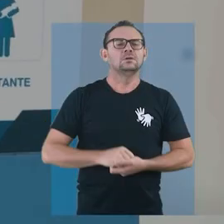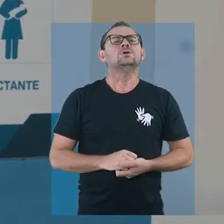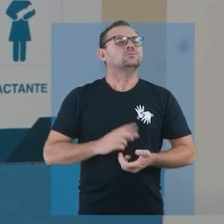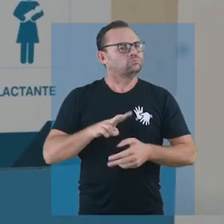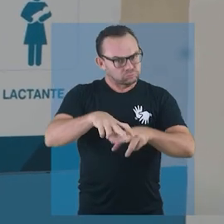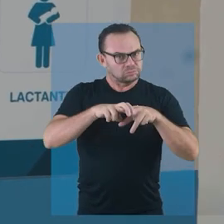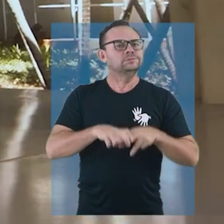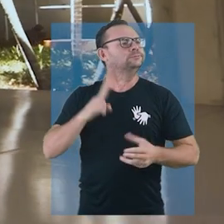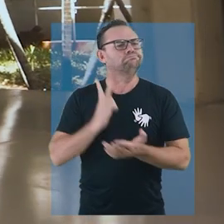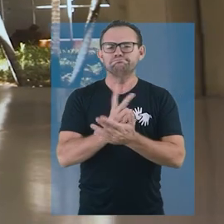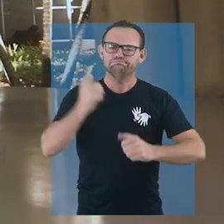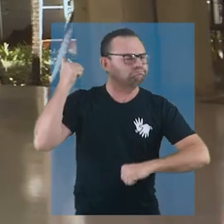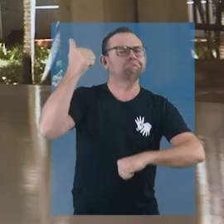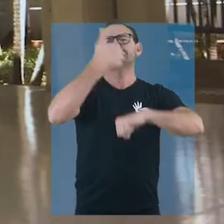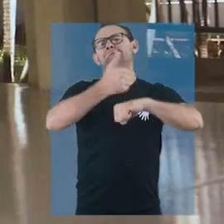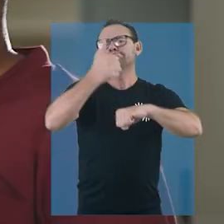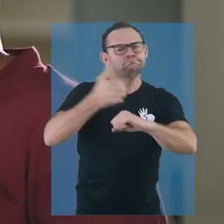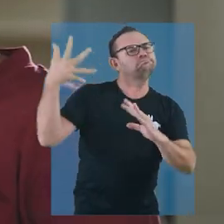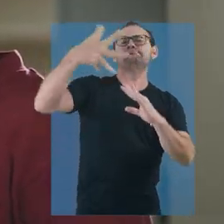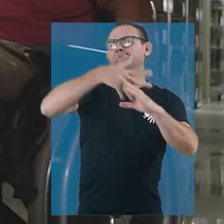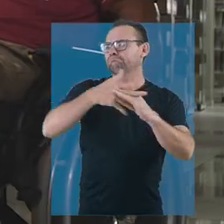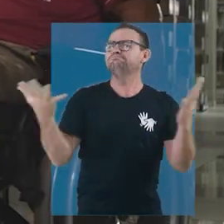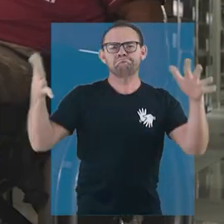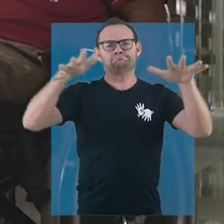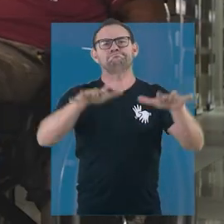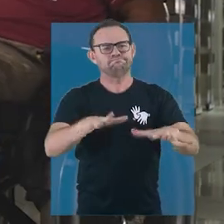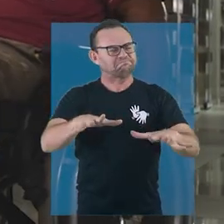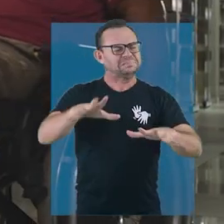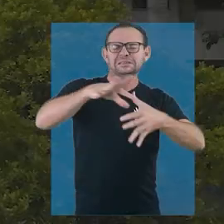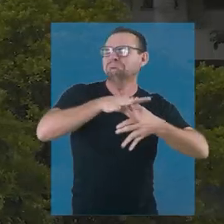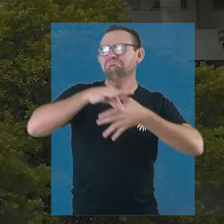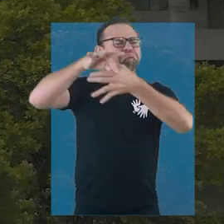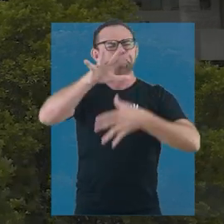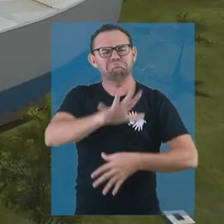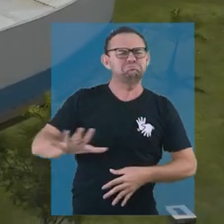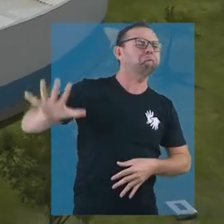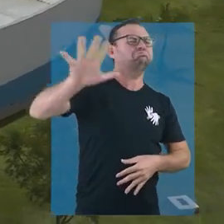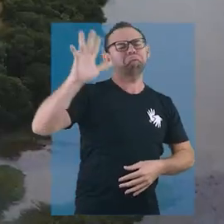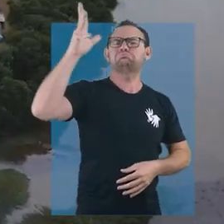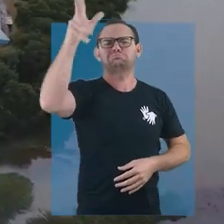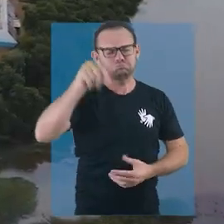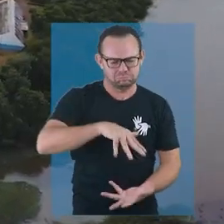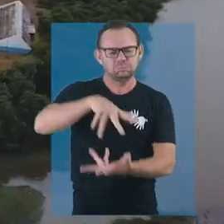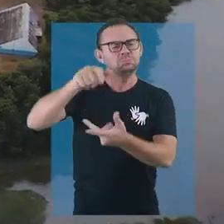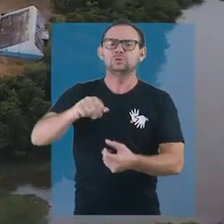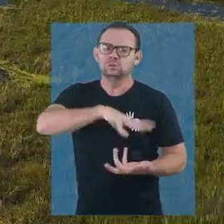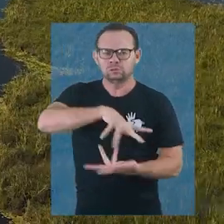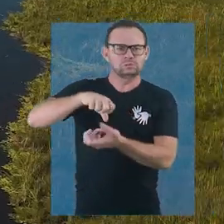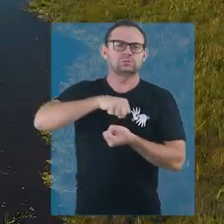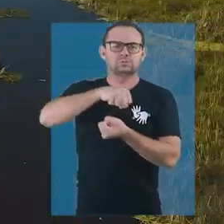Por isso, somos uma das universidades brasileiras mais inclusivas e líder internacional em